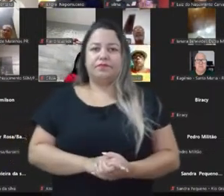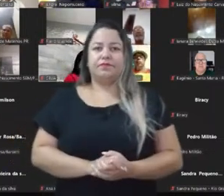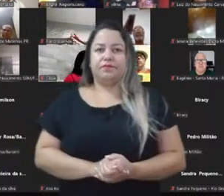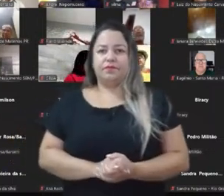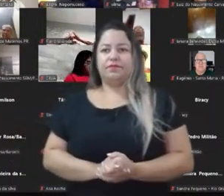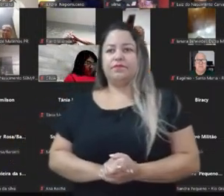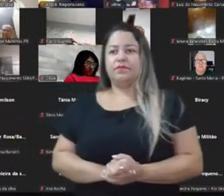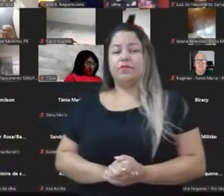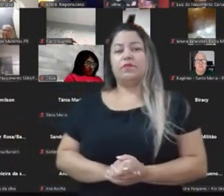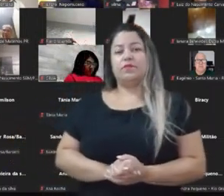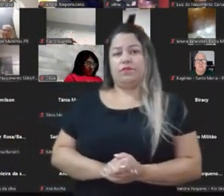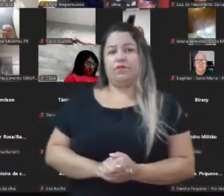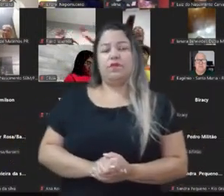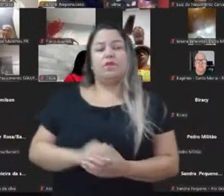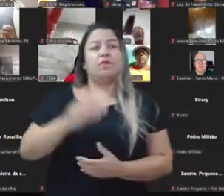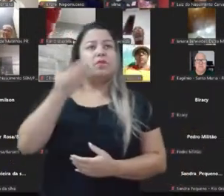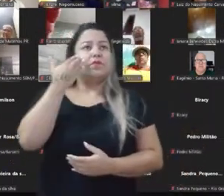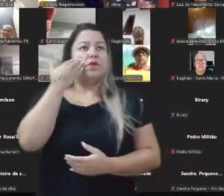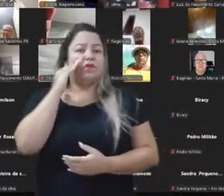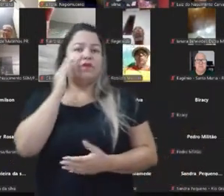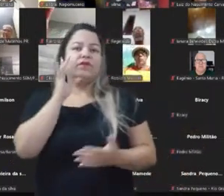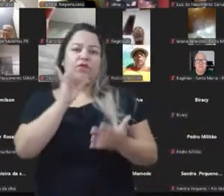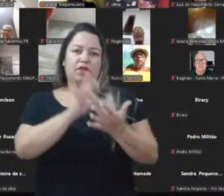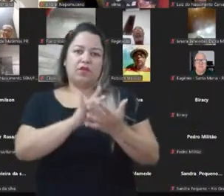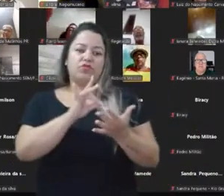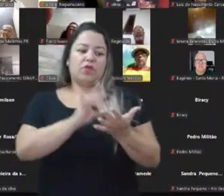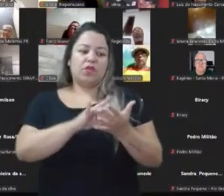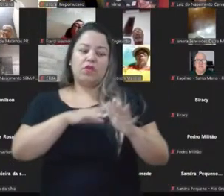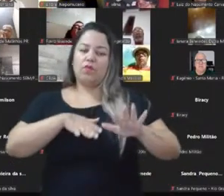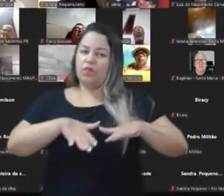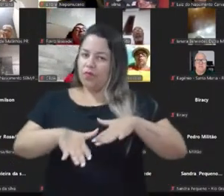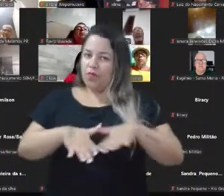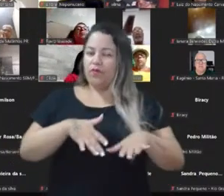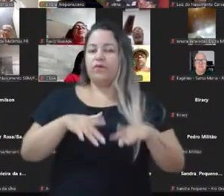pelo viral. E nós precisamos entender. É claro que há um movimento,